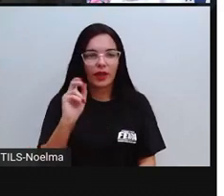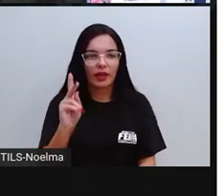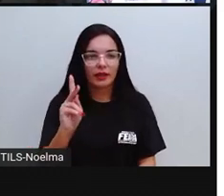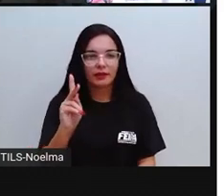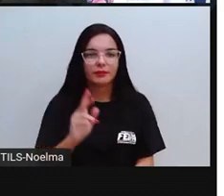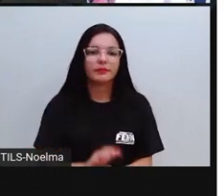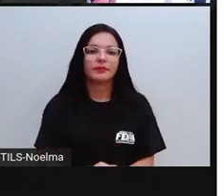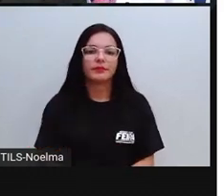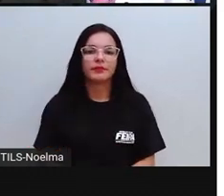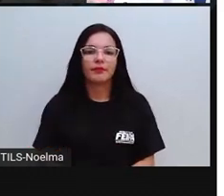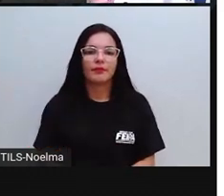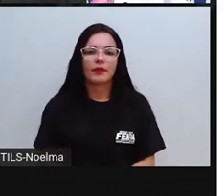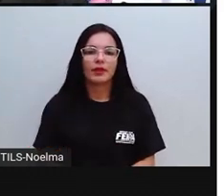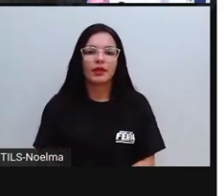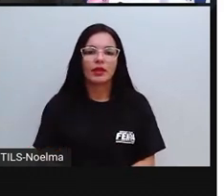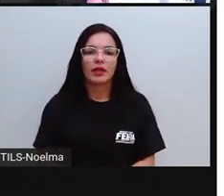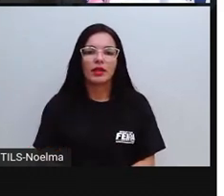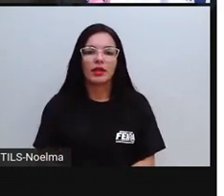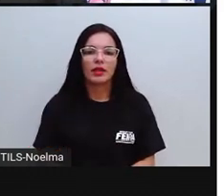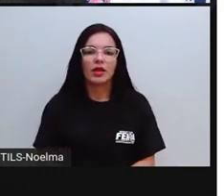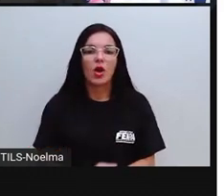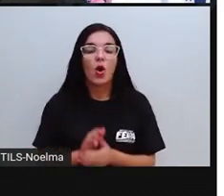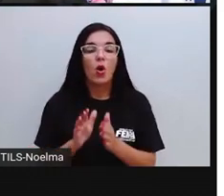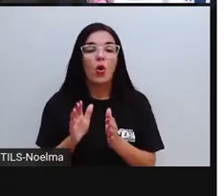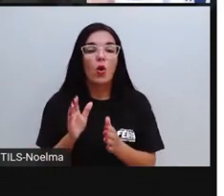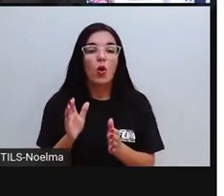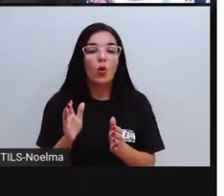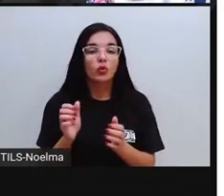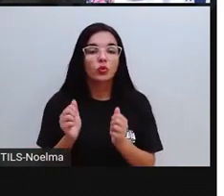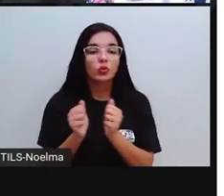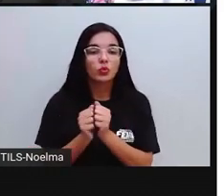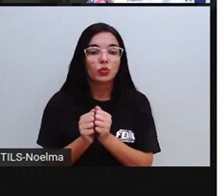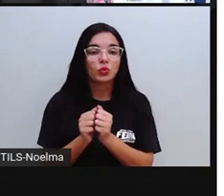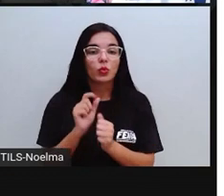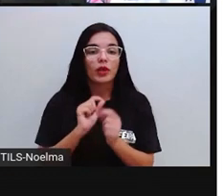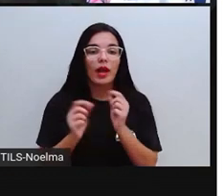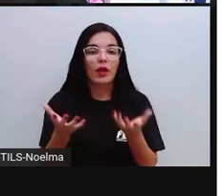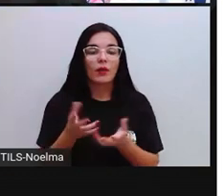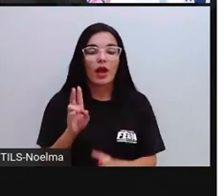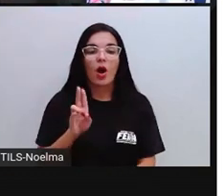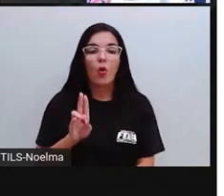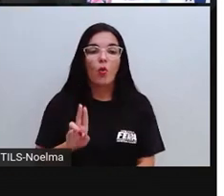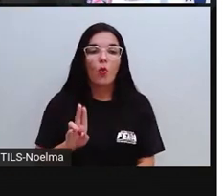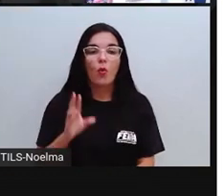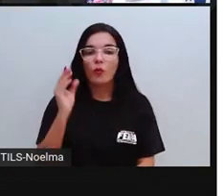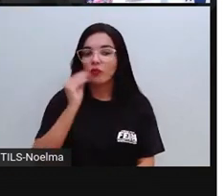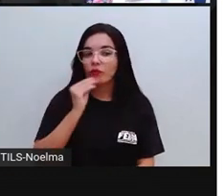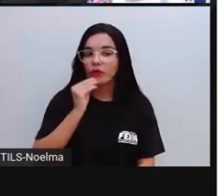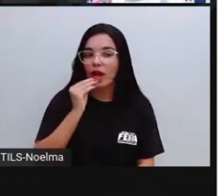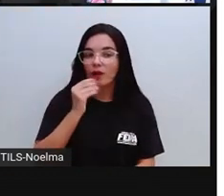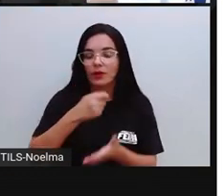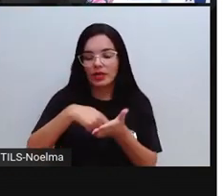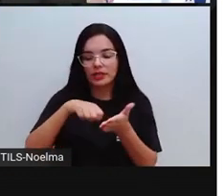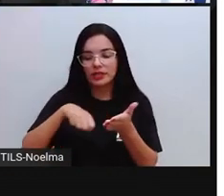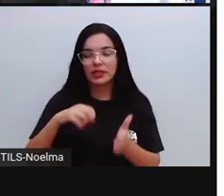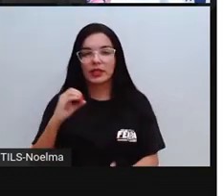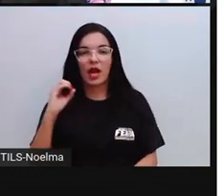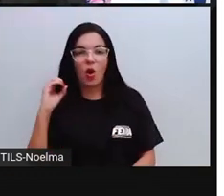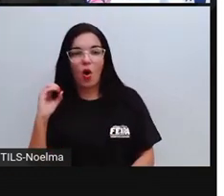bom? Quando as palavras terminam com o U fraco, são escritas com O, tá bom?